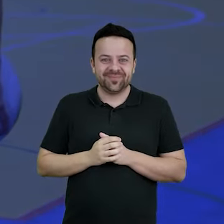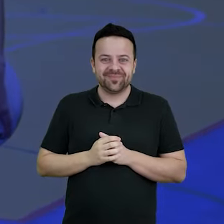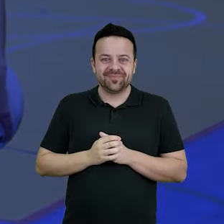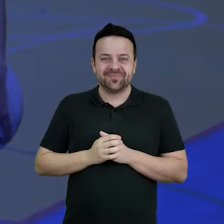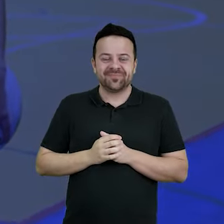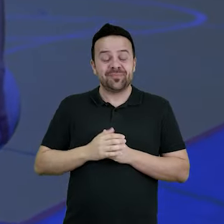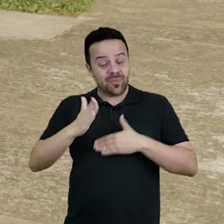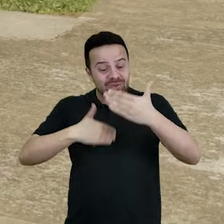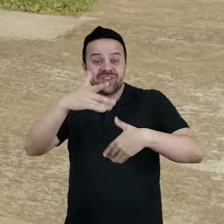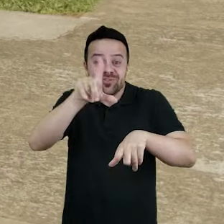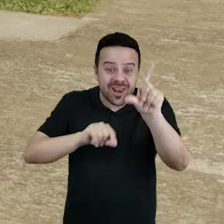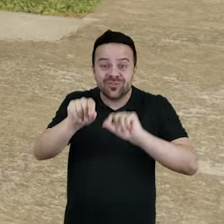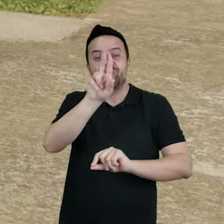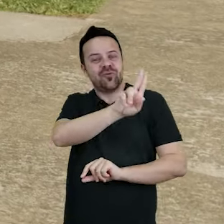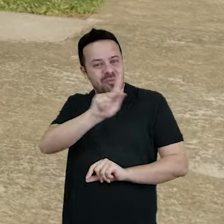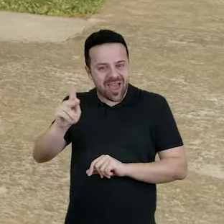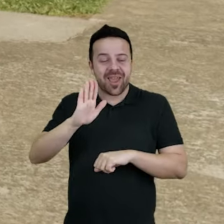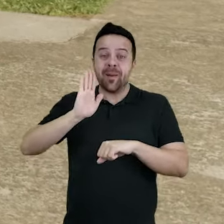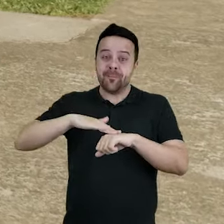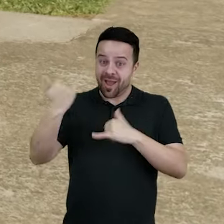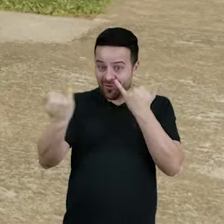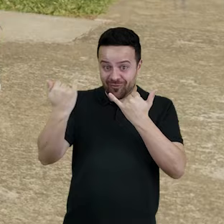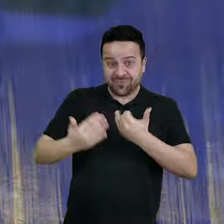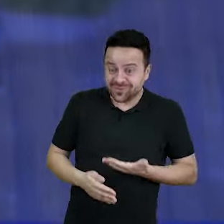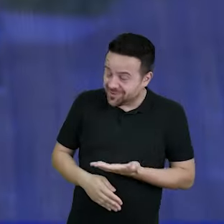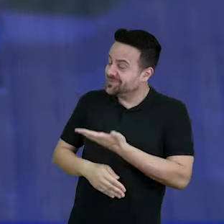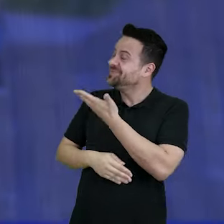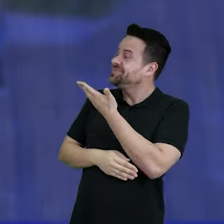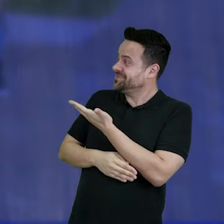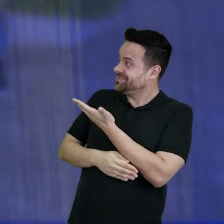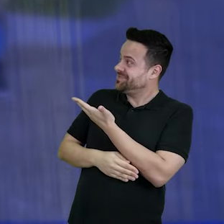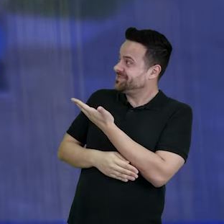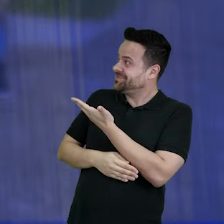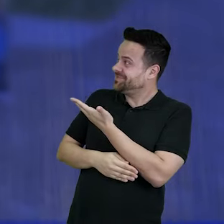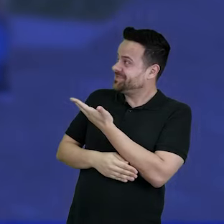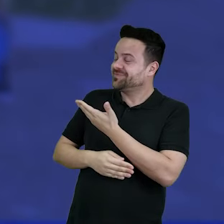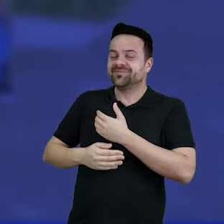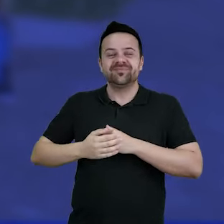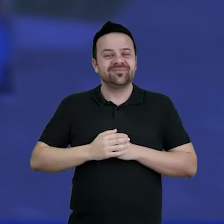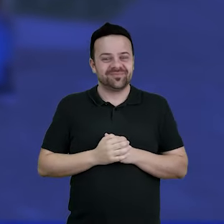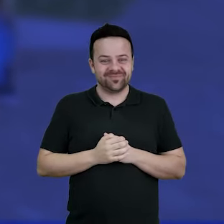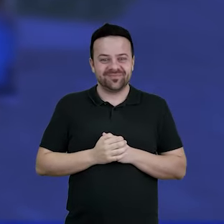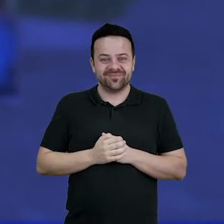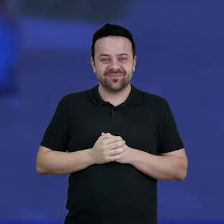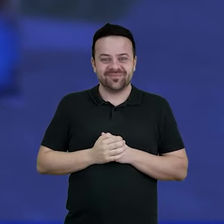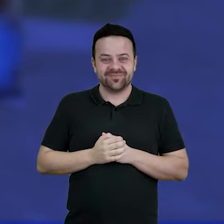Uniplac. Processo seletivo Uniplac. Saiba mais em uniplaclarges.edu.br. Processo Unplac.